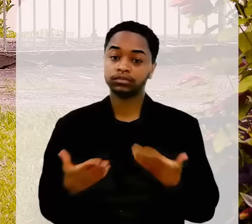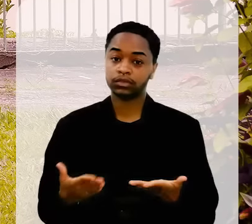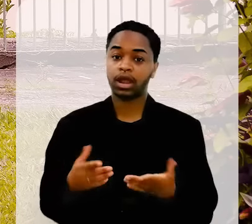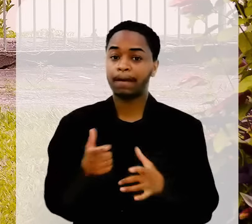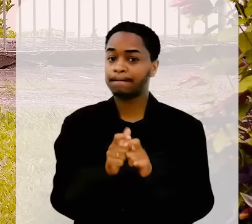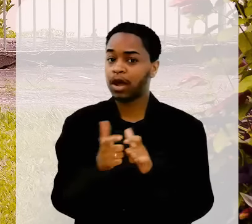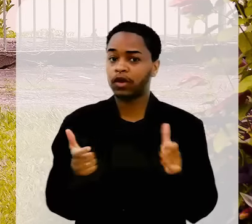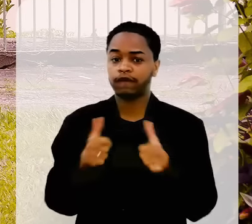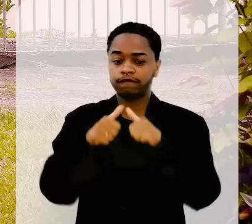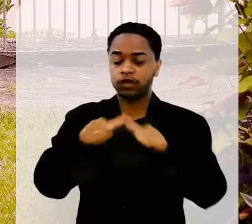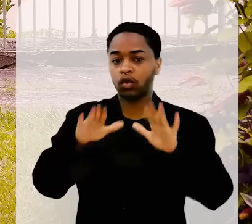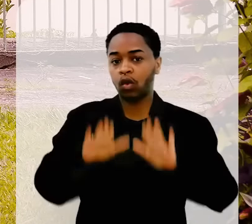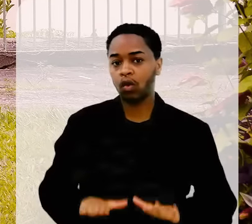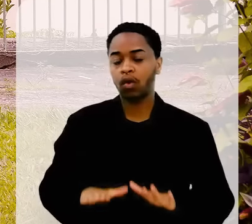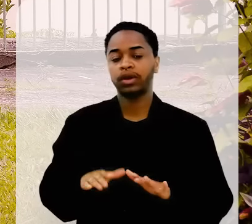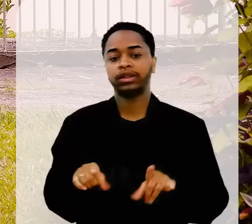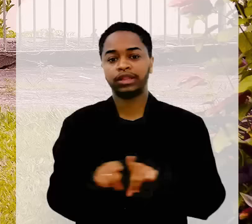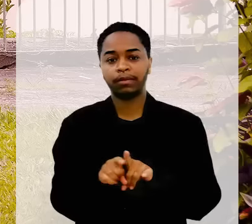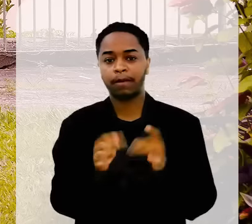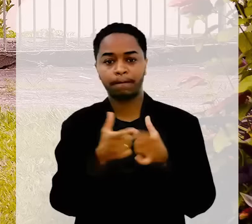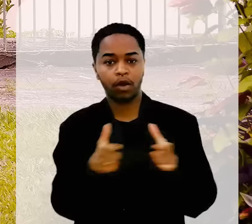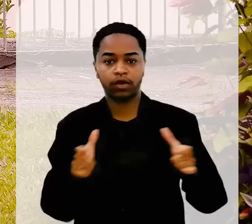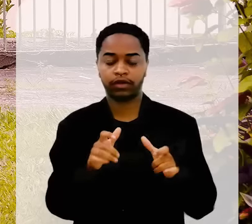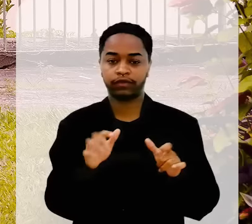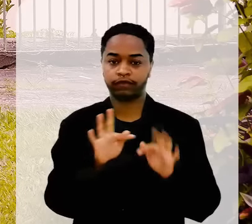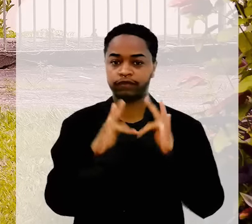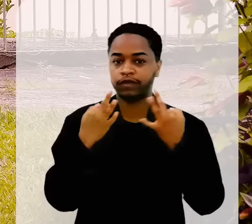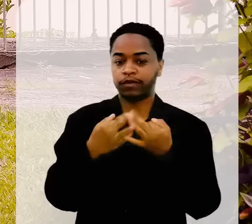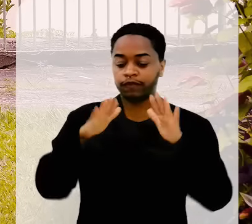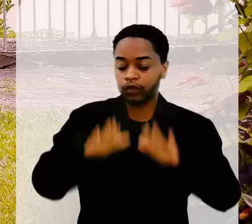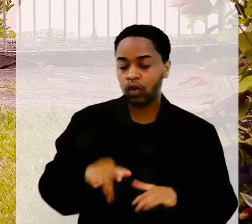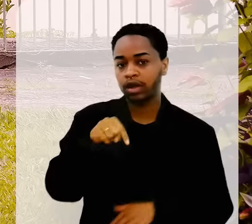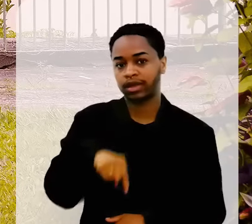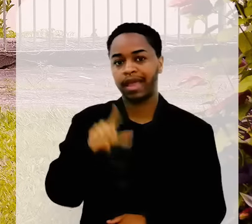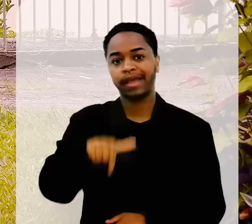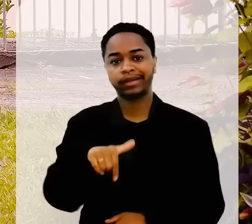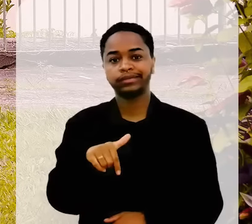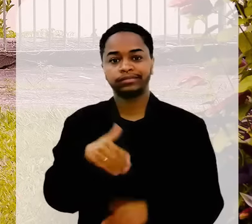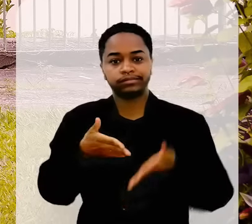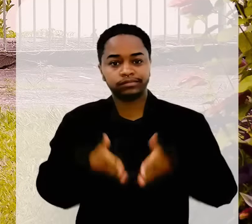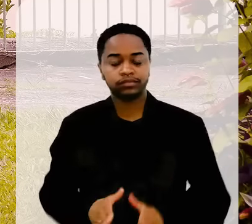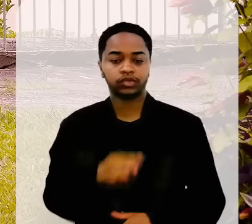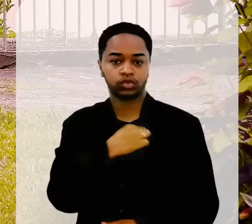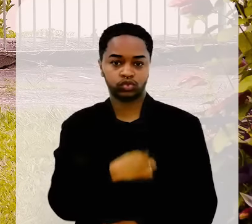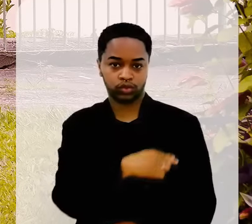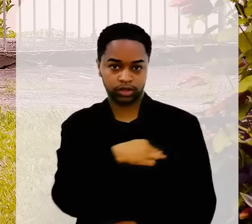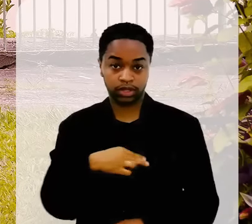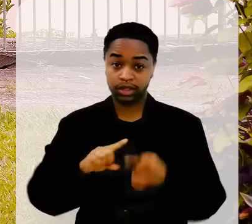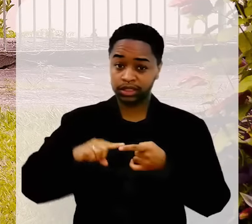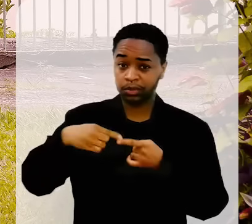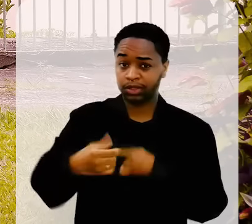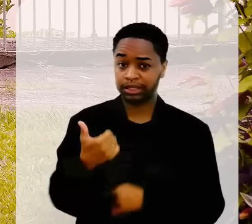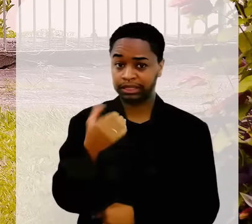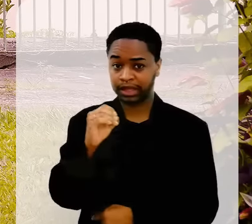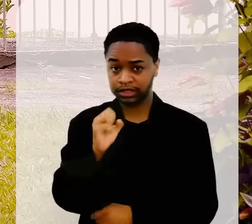Friburgo. E aí se concentraram aqui muitas famílias aqui em Bom Jardim, Suíças. E, assim, dez anos depois dos suíços, começaram